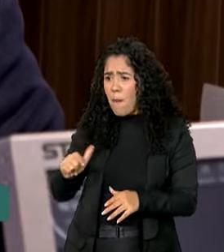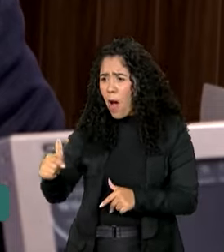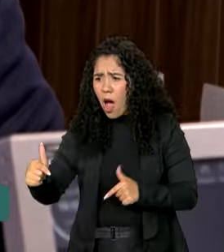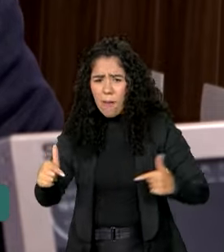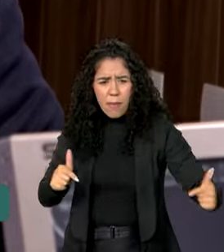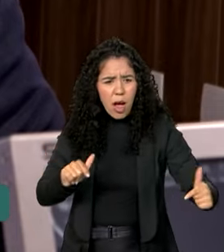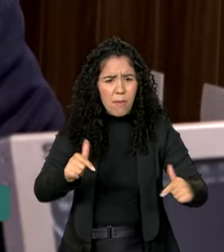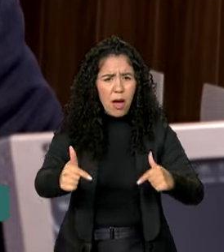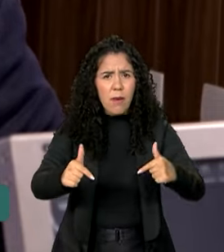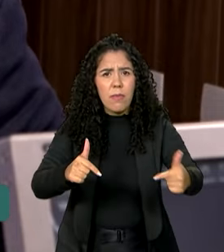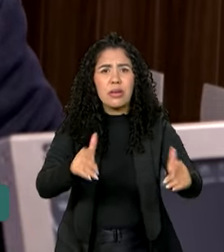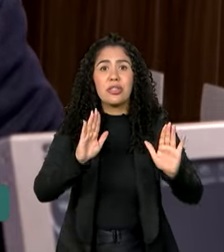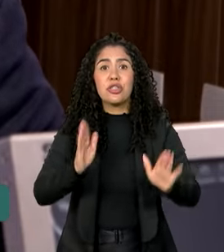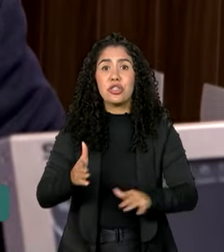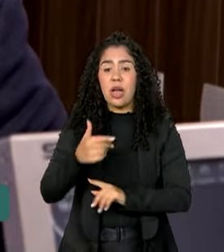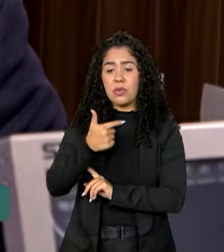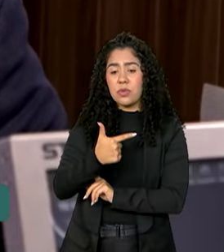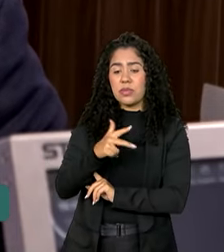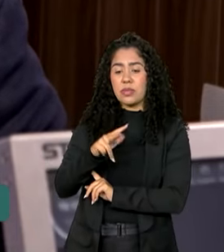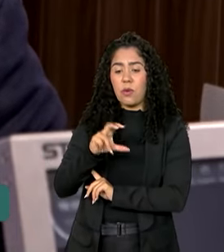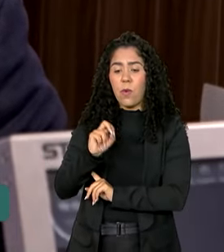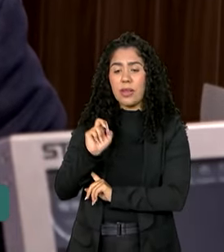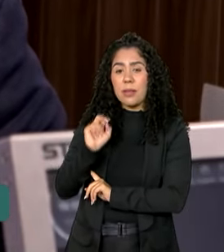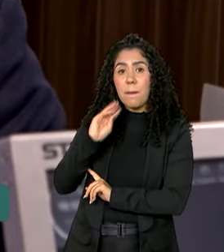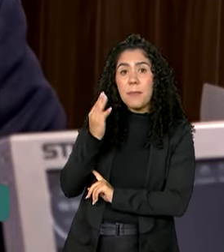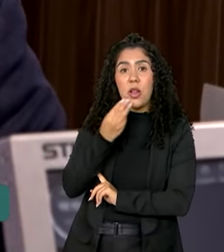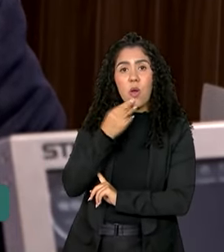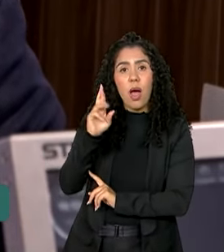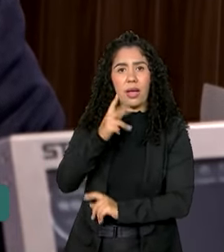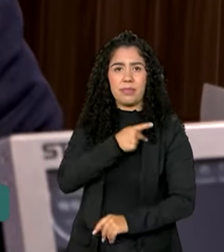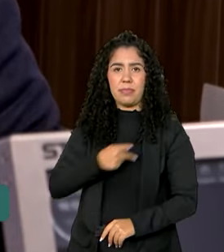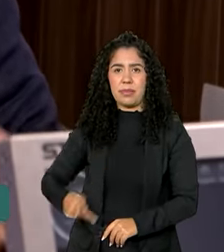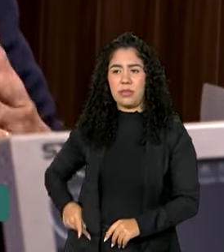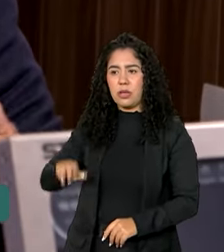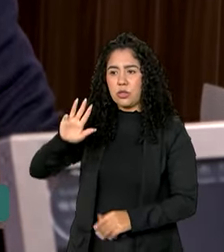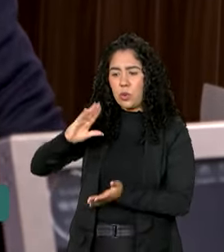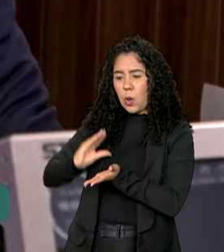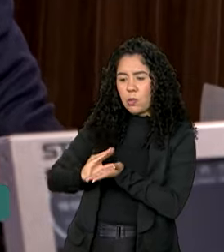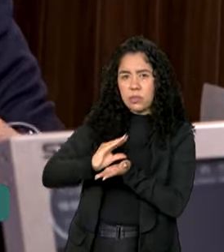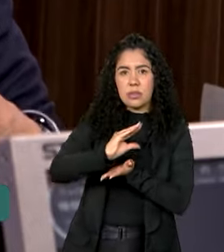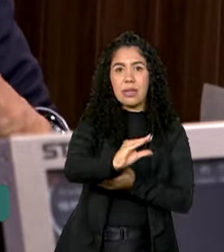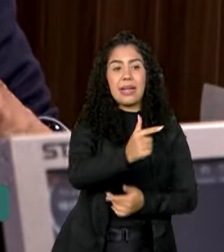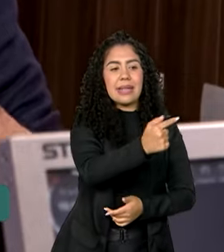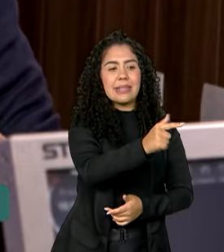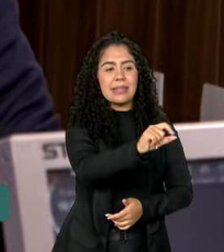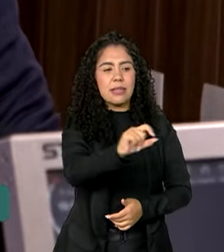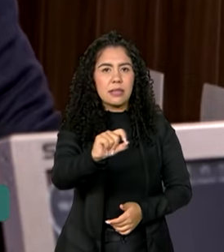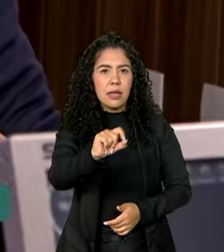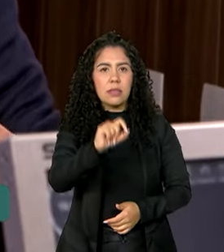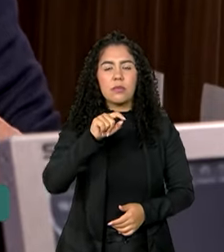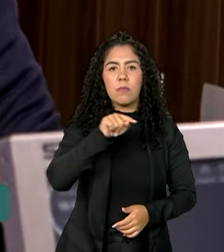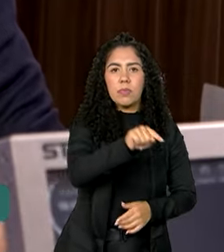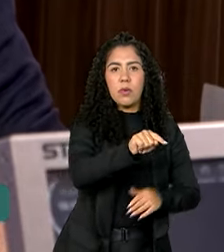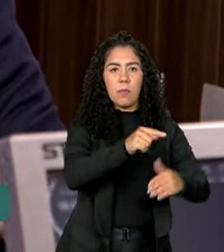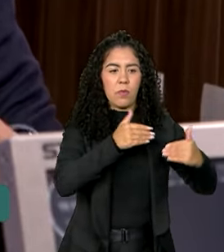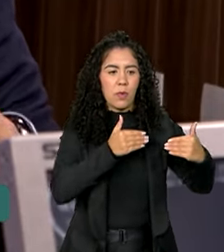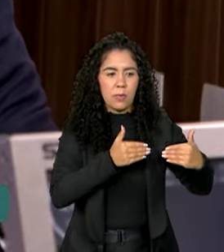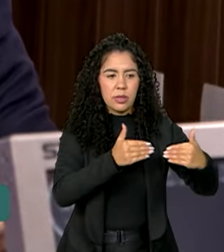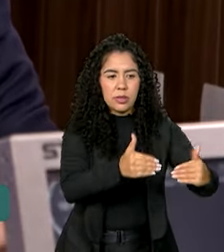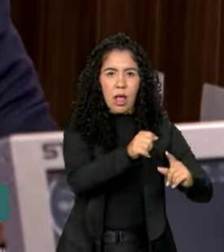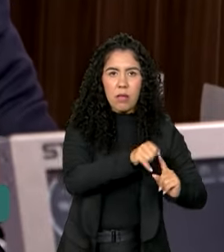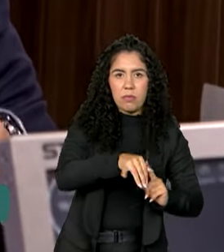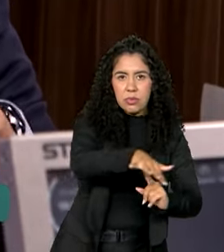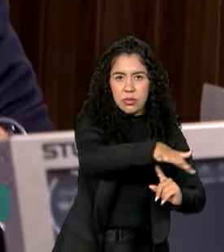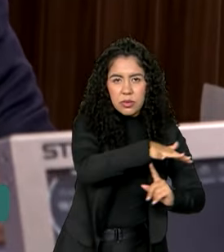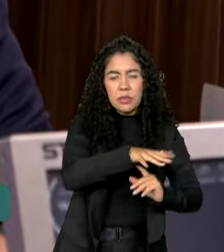milhões de reais investidos pelo presidente Lula. 700 milhões para meio ambiente, depois ministérios da Justiça,